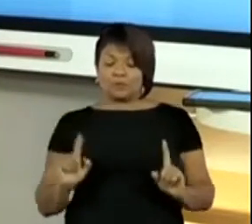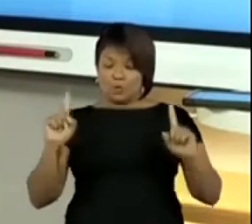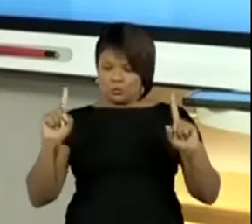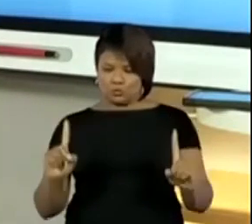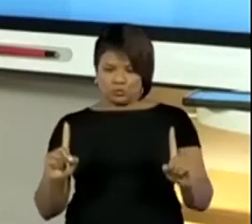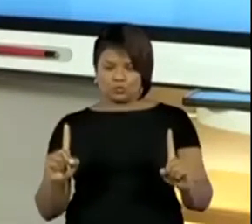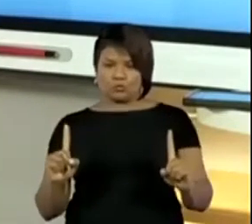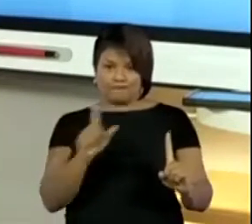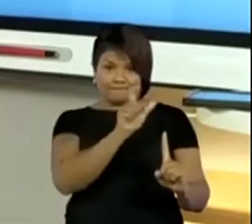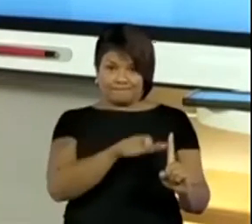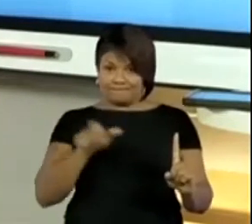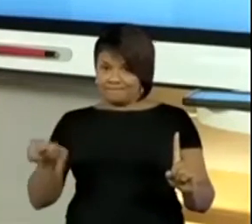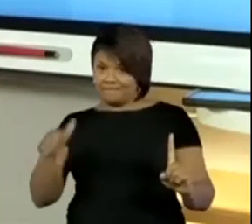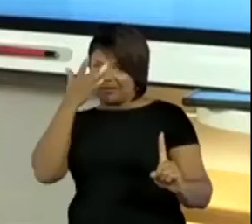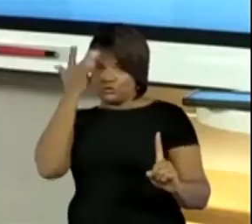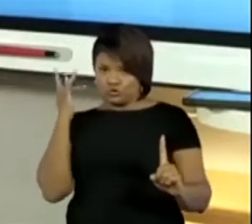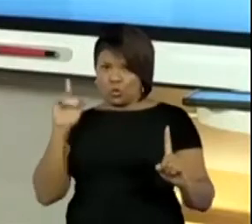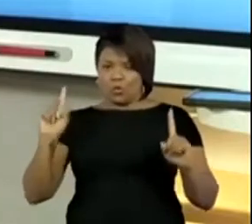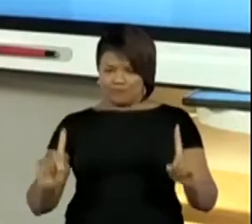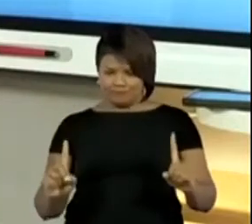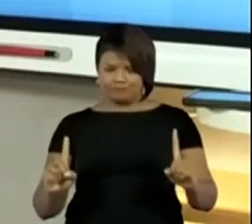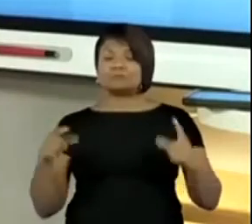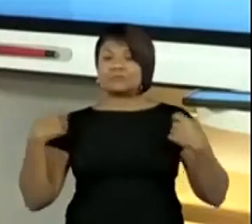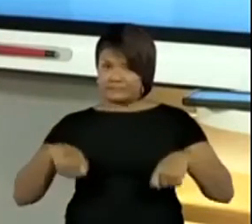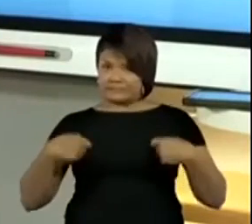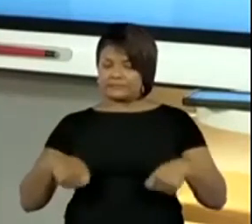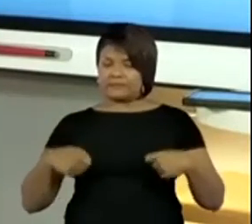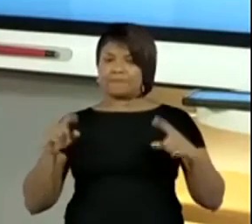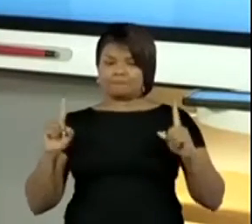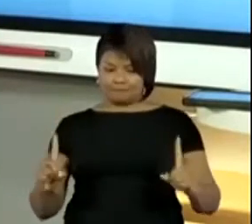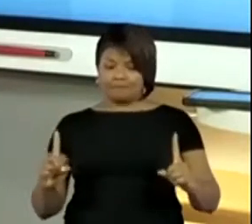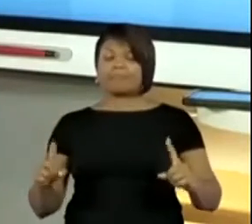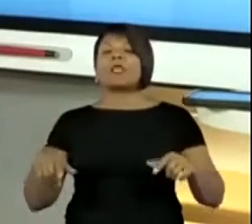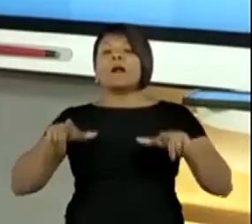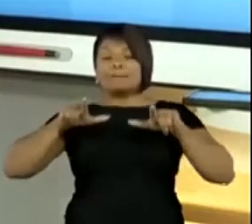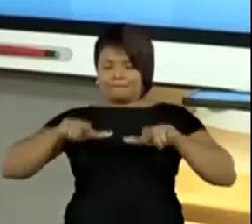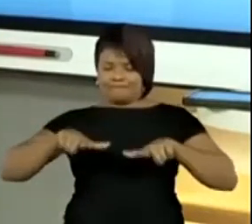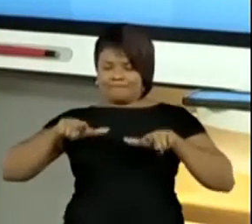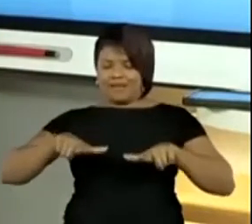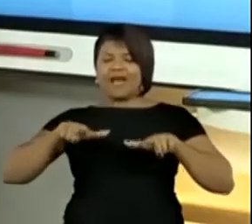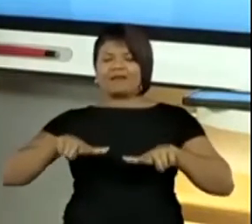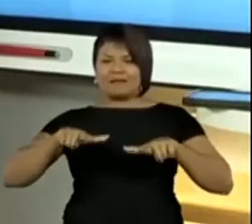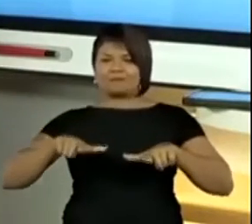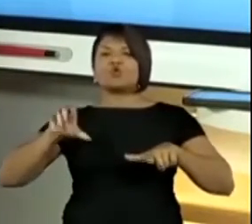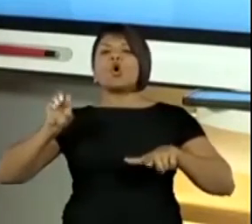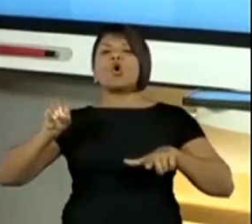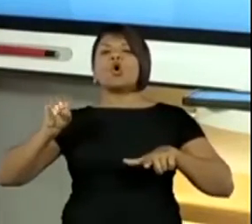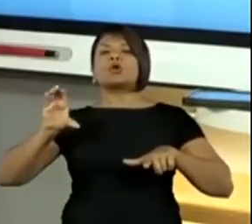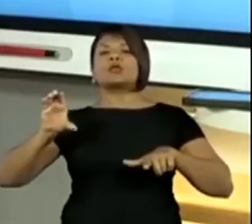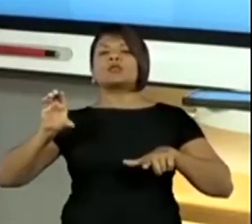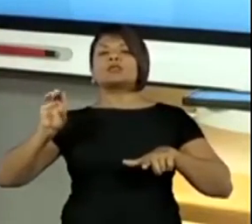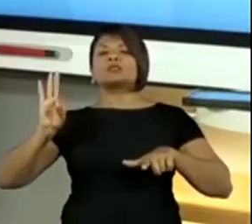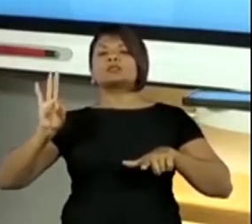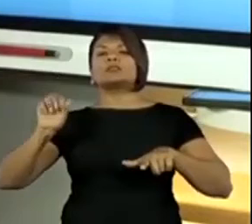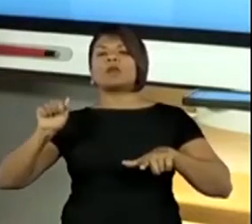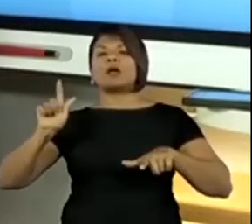O Sishima, ele usa uma placa octagonal. Octagonal, me corrija aí os professores, hein?